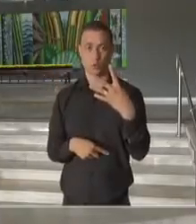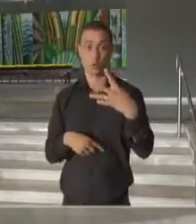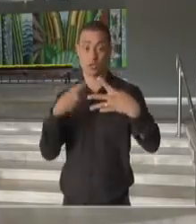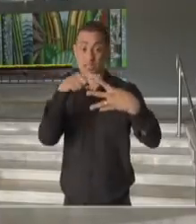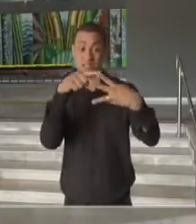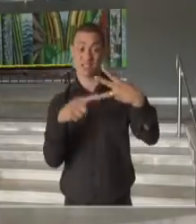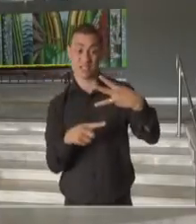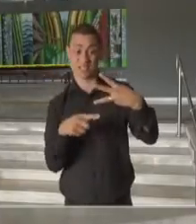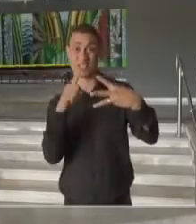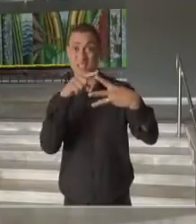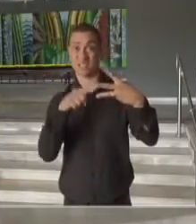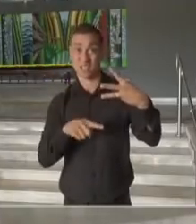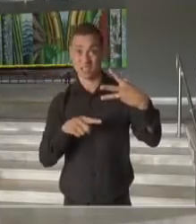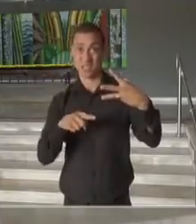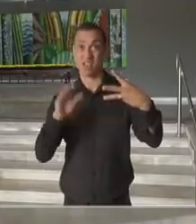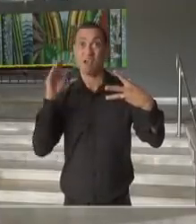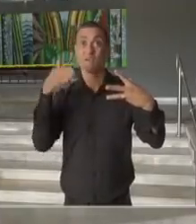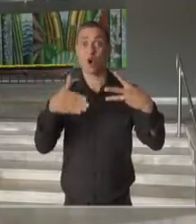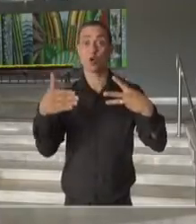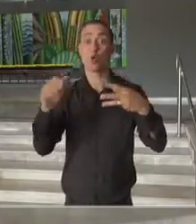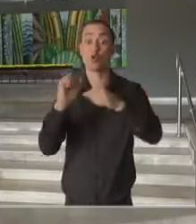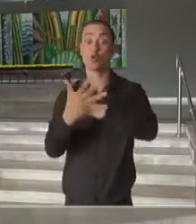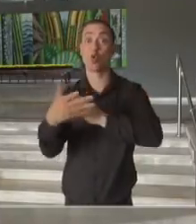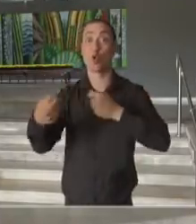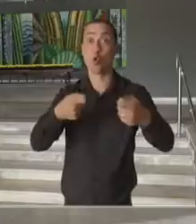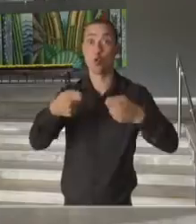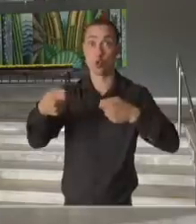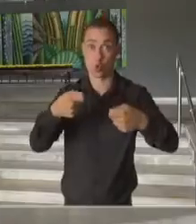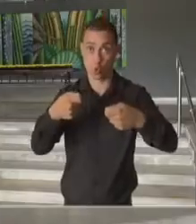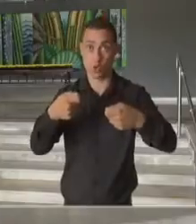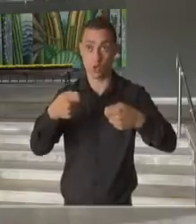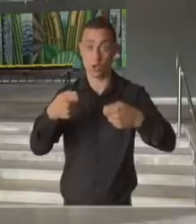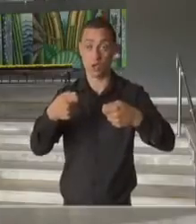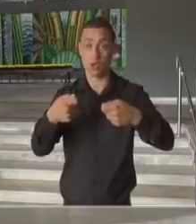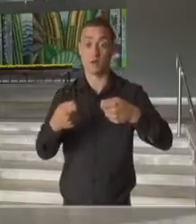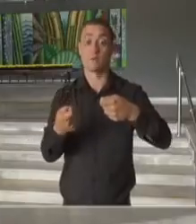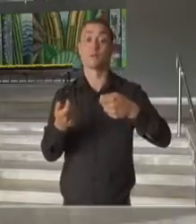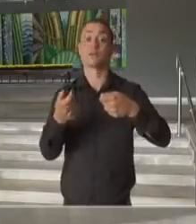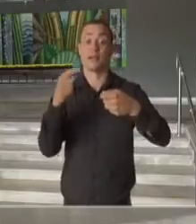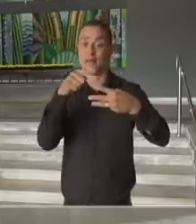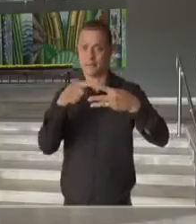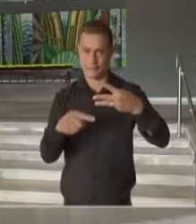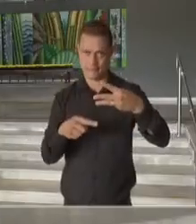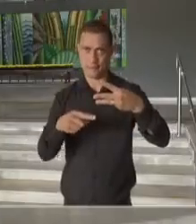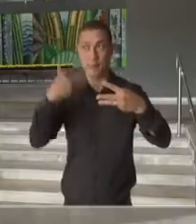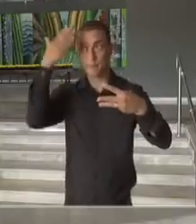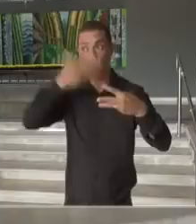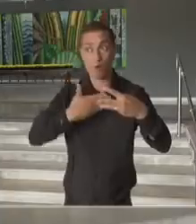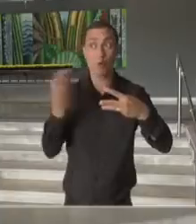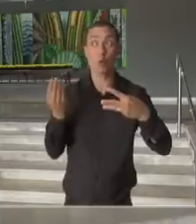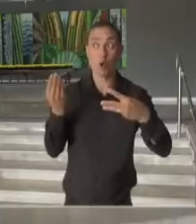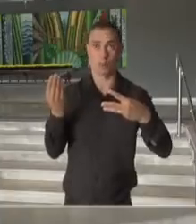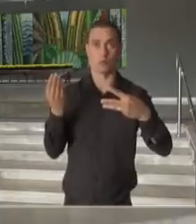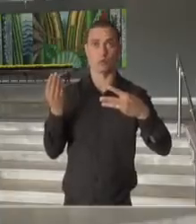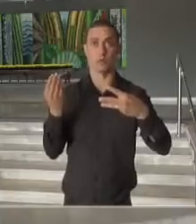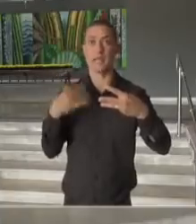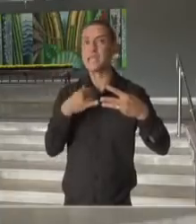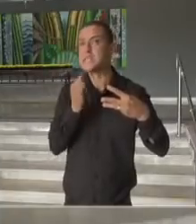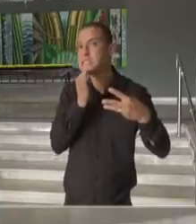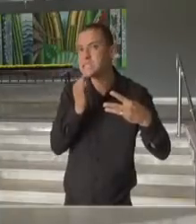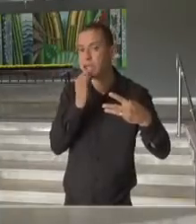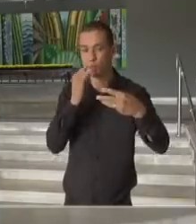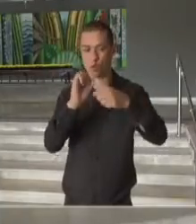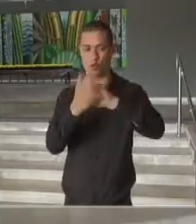indicadores relacionados ao controle da pandemia. Esses indicadores vão mostrar a circulação do